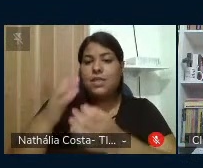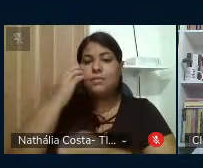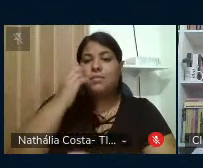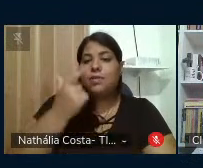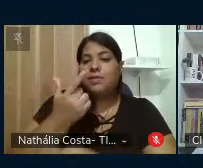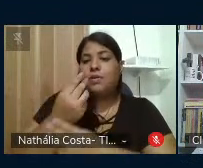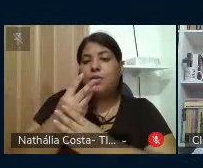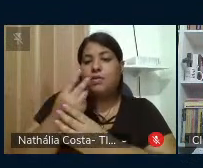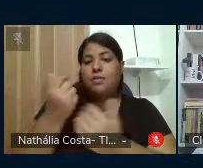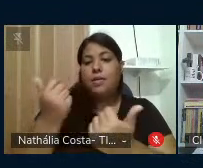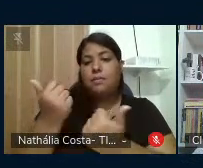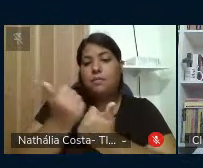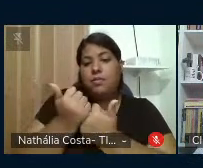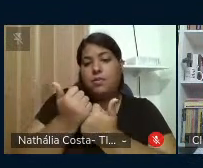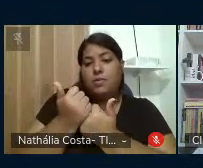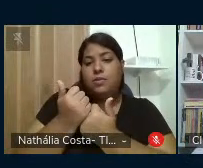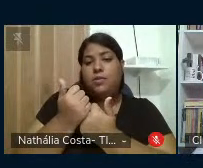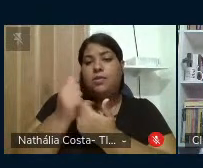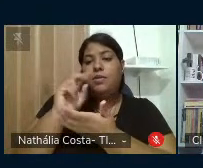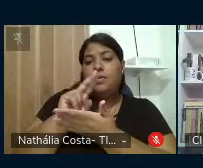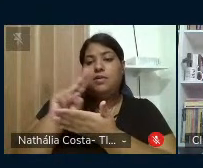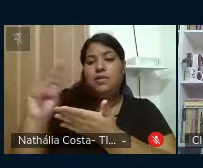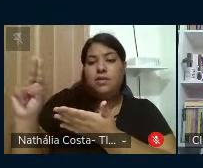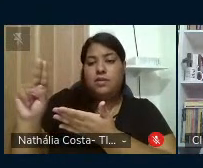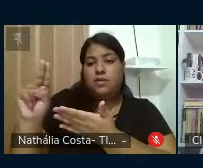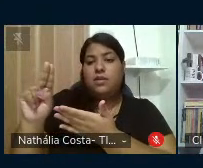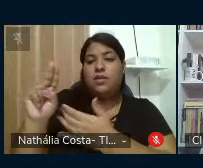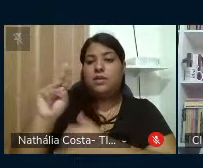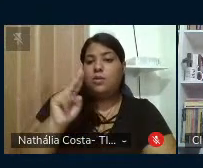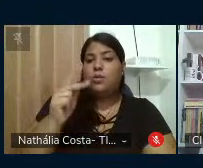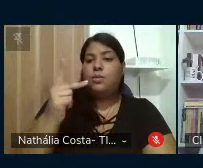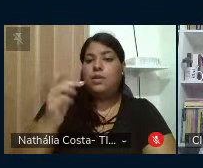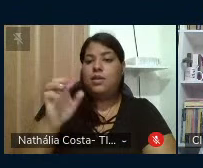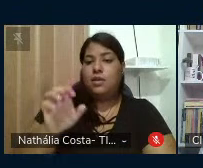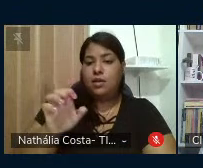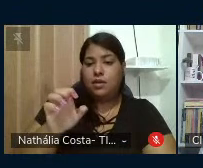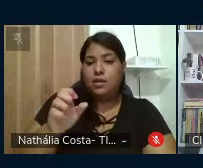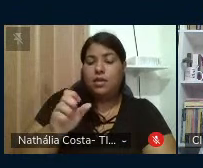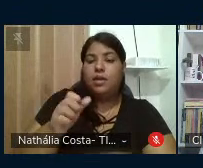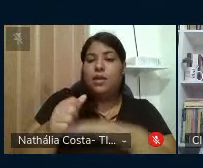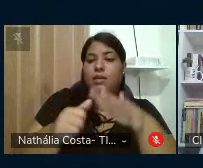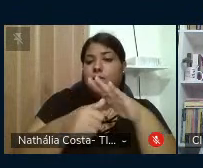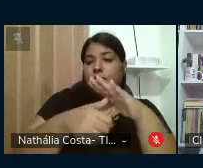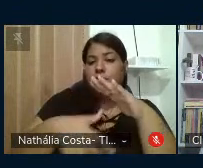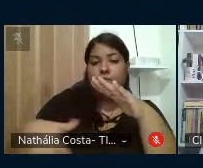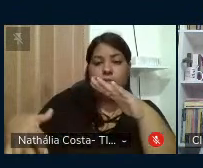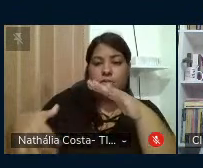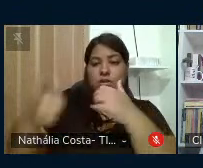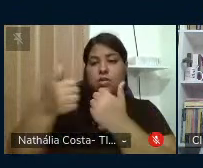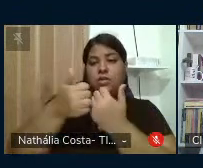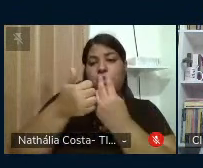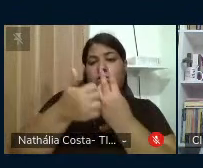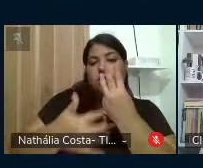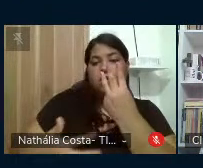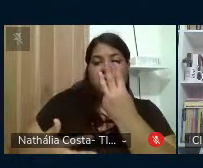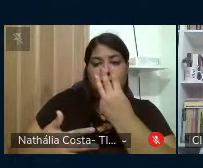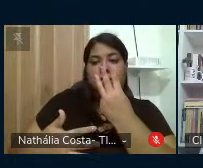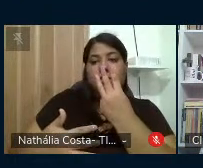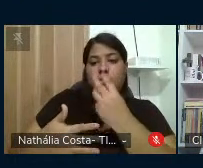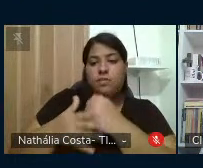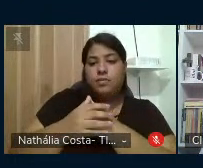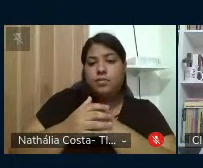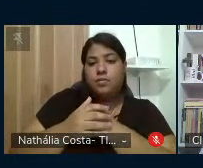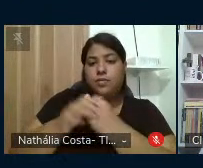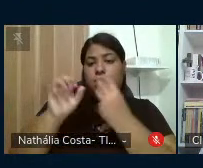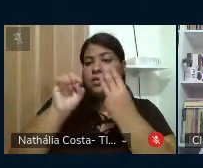com o apoio da Universidade Federal de Pernambuco a Pró-Reitoria de Extensão e Cultura o Centro de Educação o